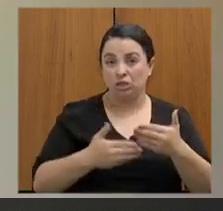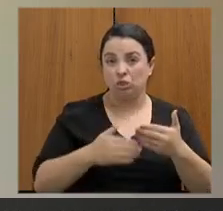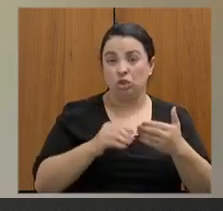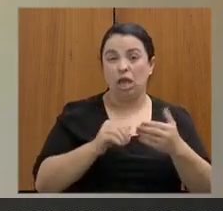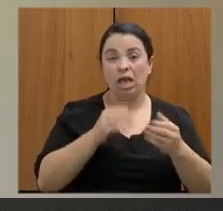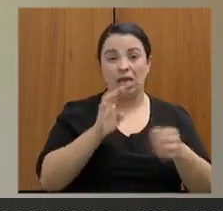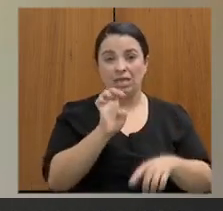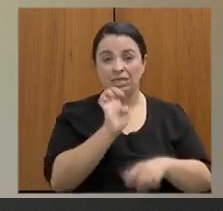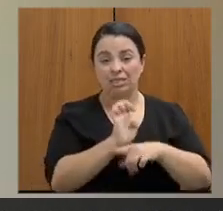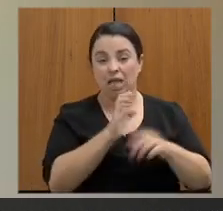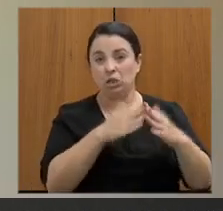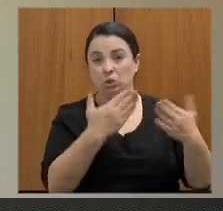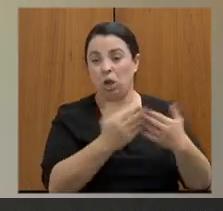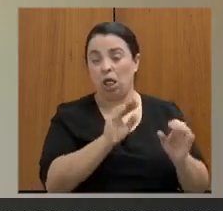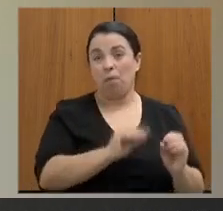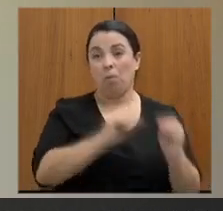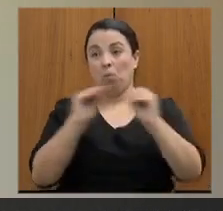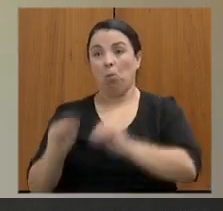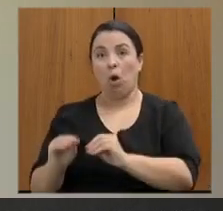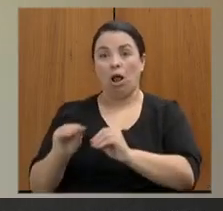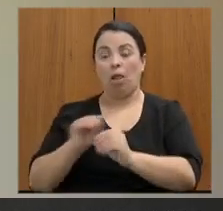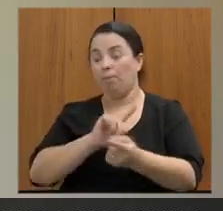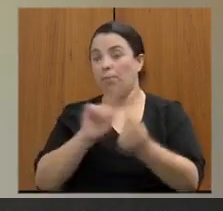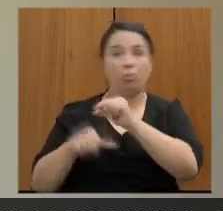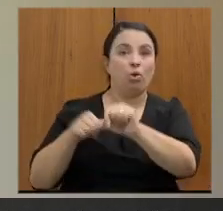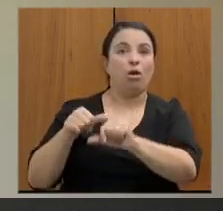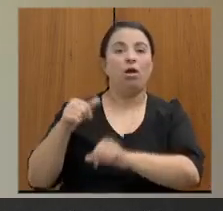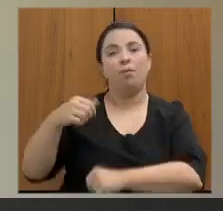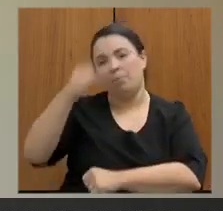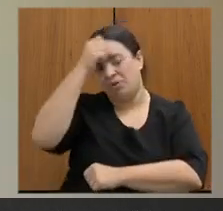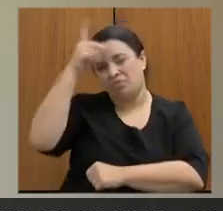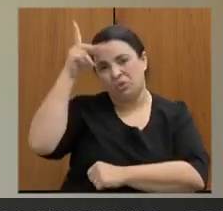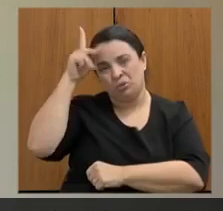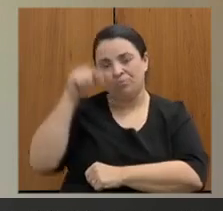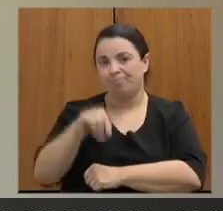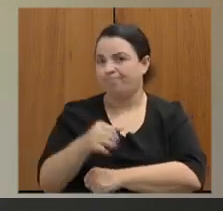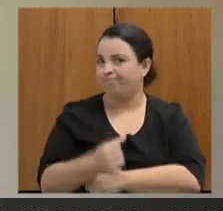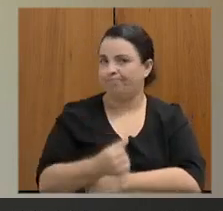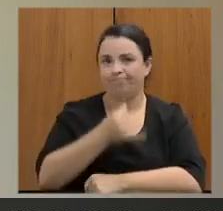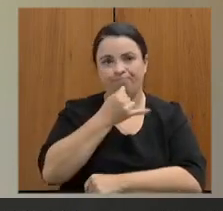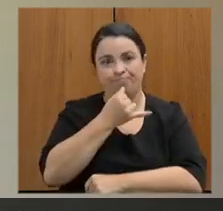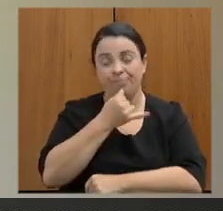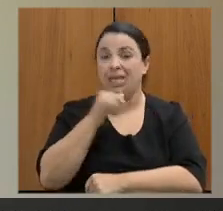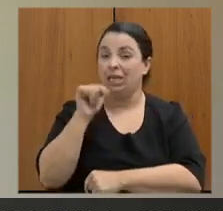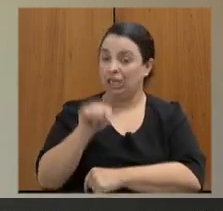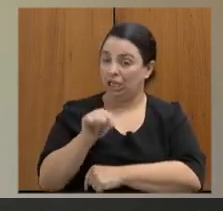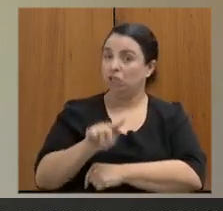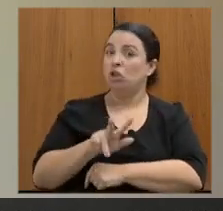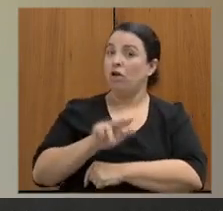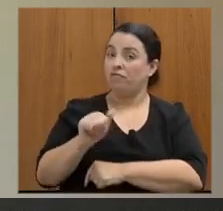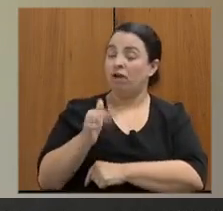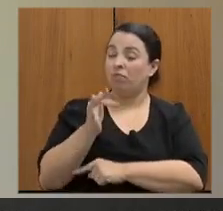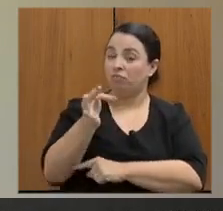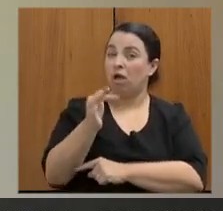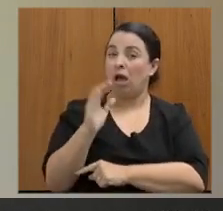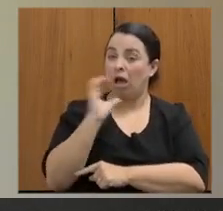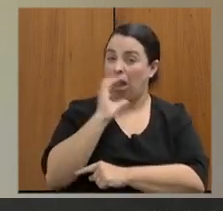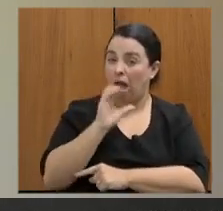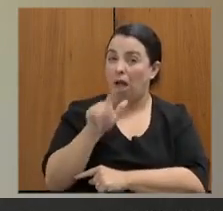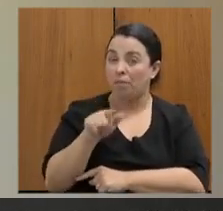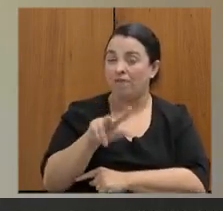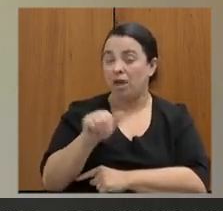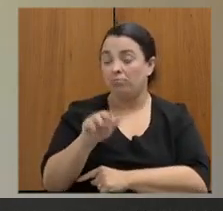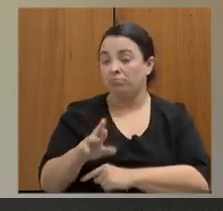físicos e esse é um processo que nós vamos daqui a um pouquinho ter uma reclamação muito grande ou ter